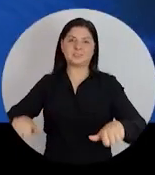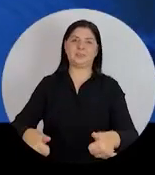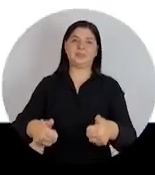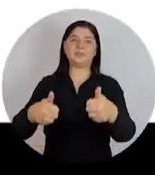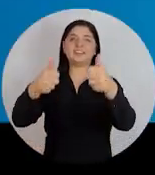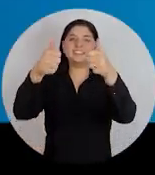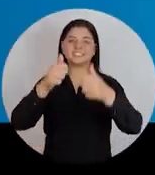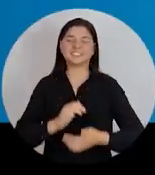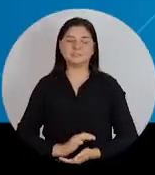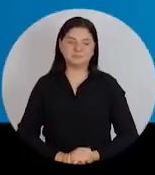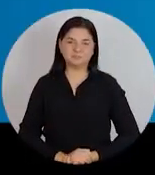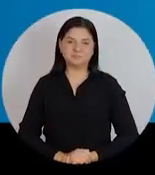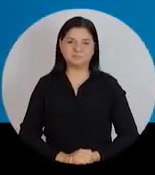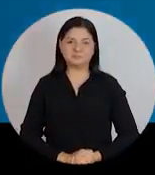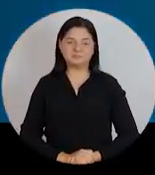muito mais. fazer muito mais.